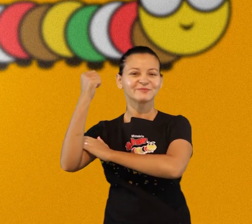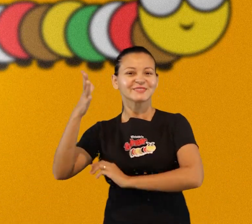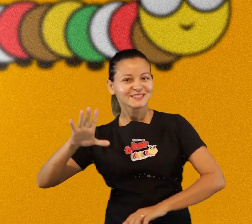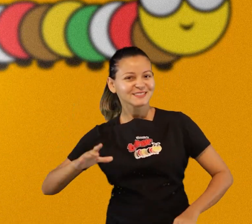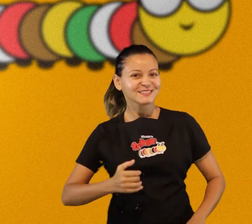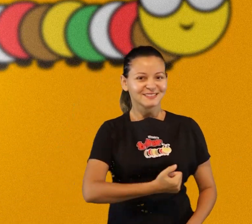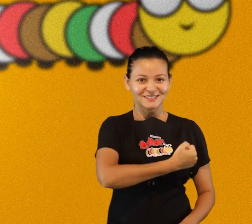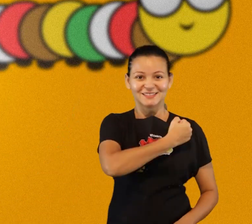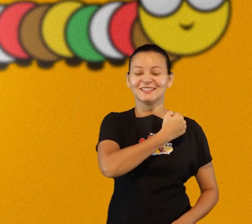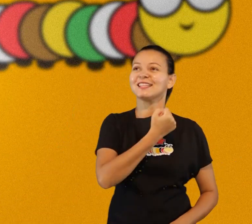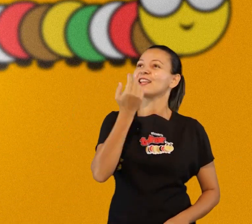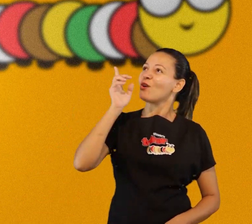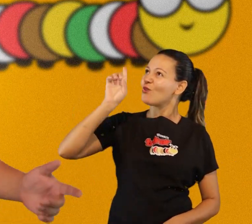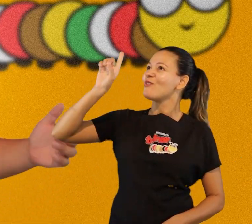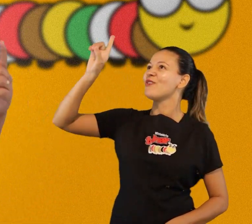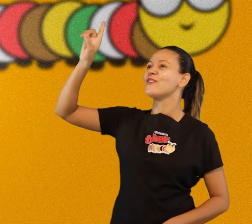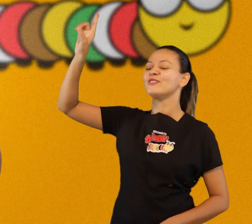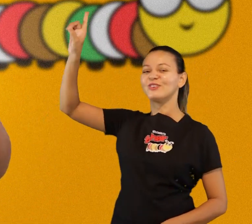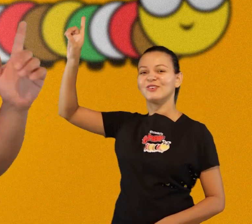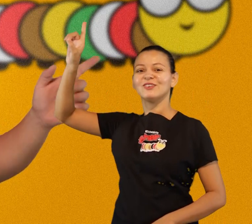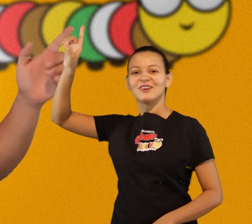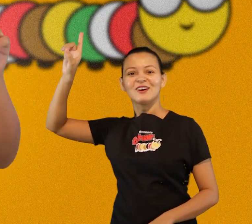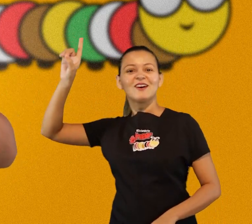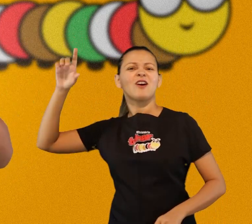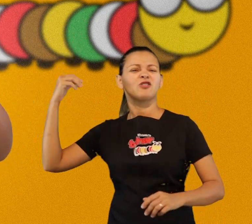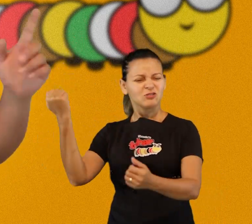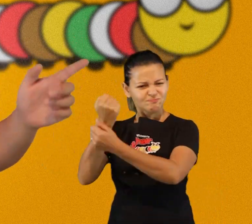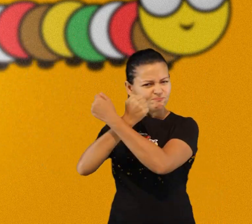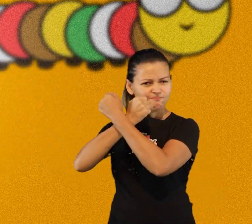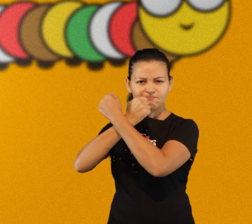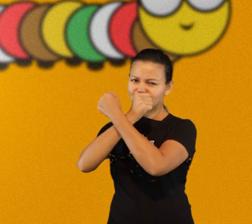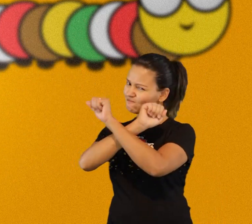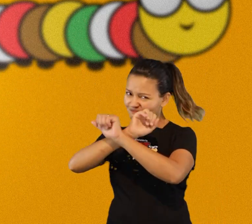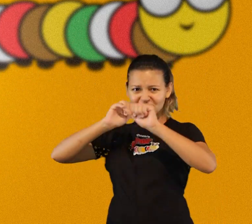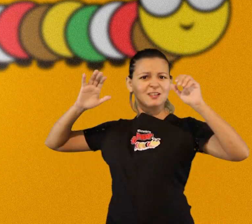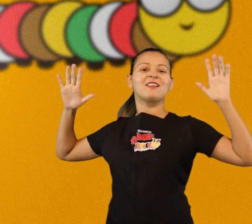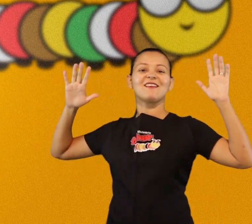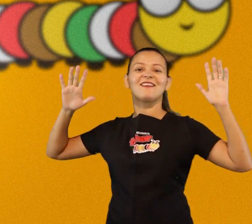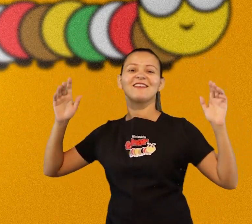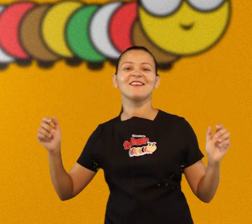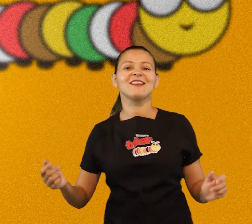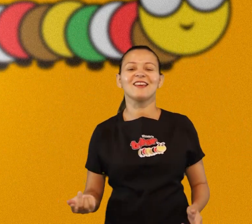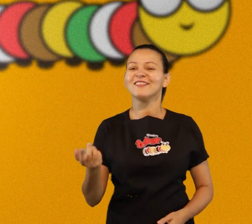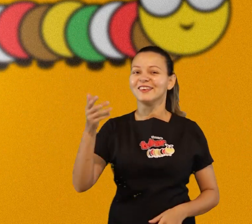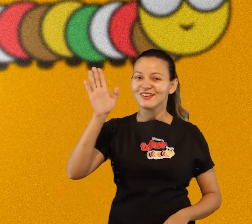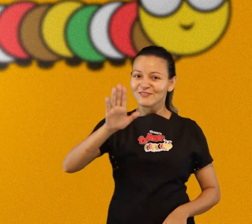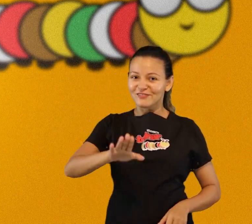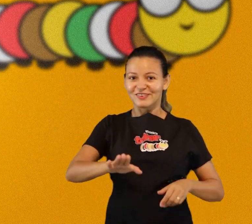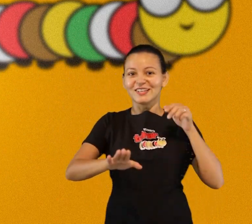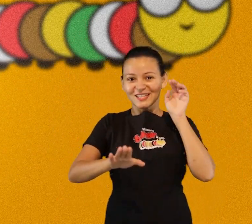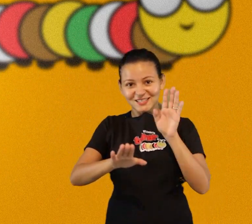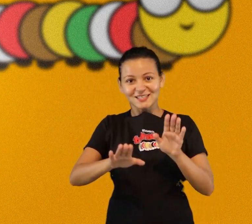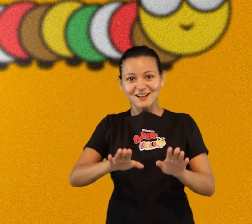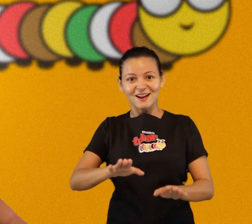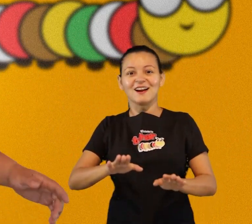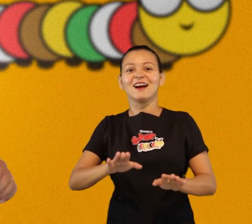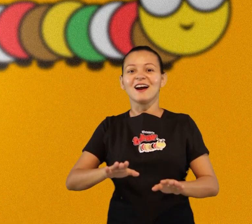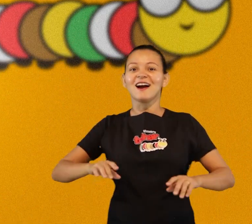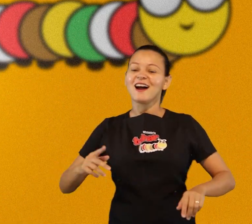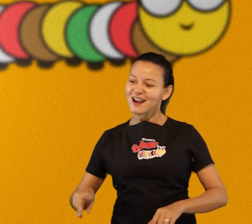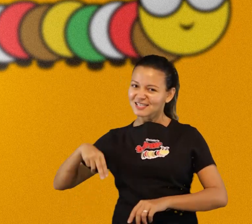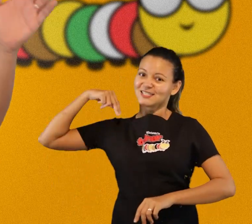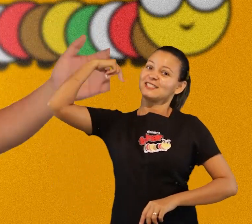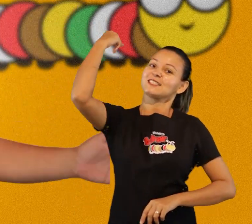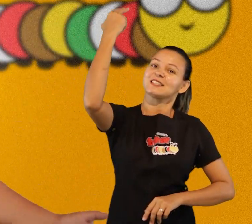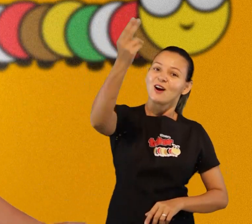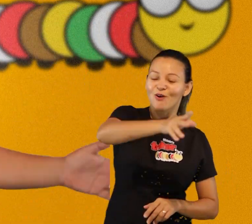rocha da minha salvação com Ele não há mais condenação posso pisar numa tropa e saltar as muralhas